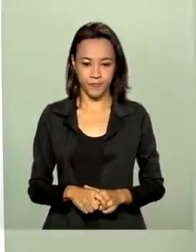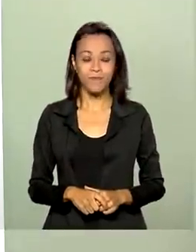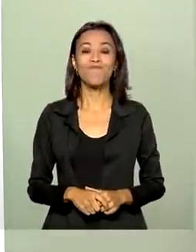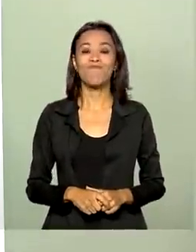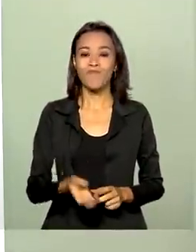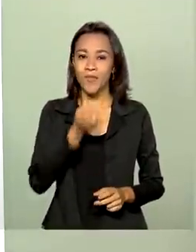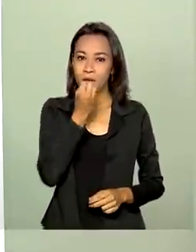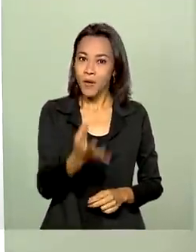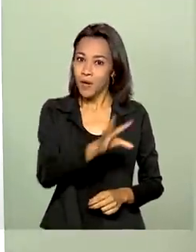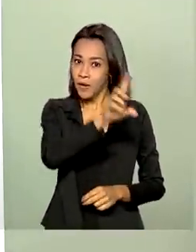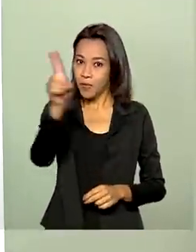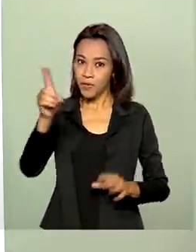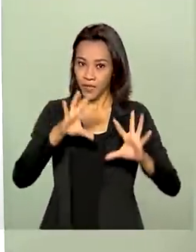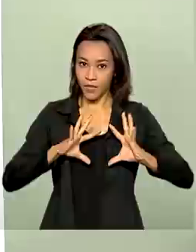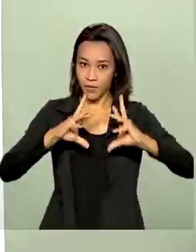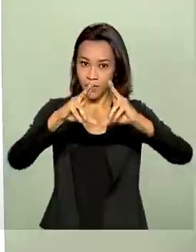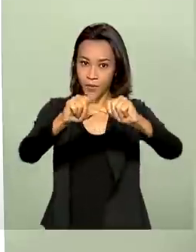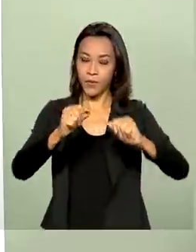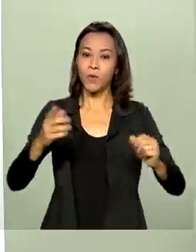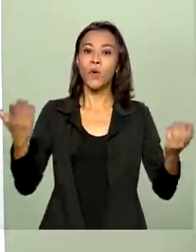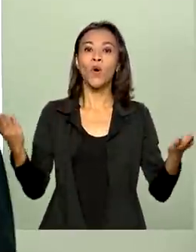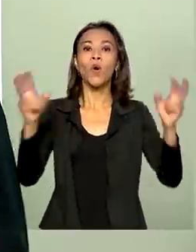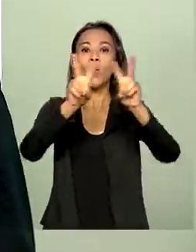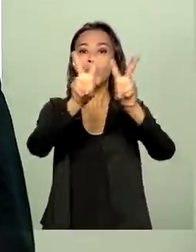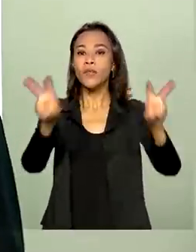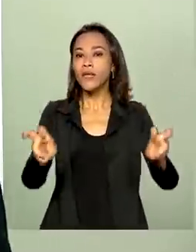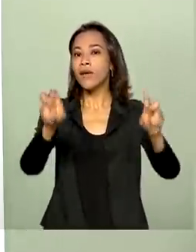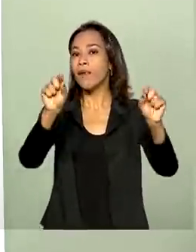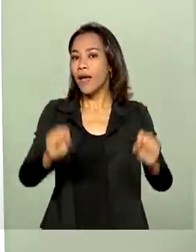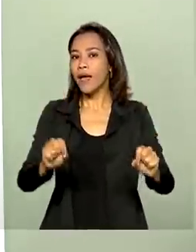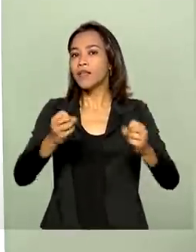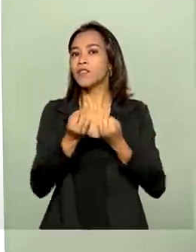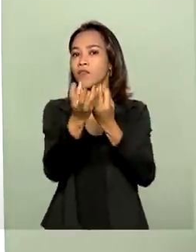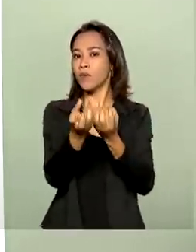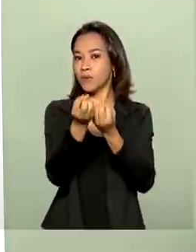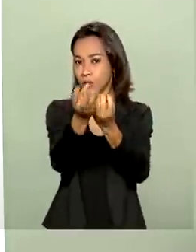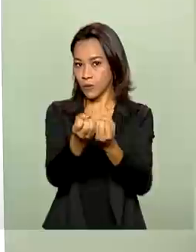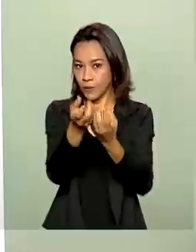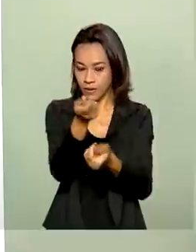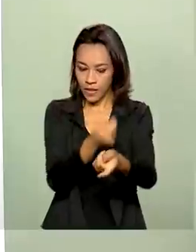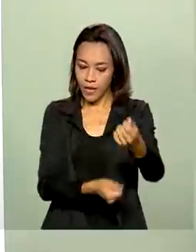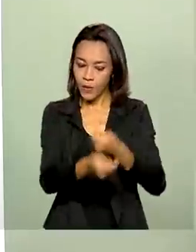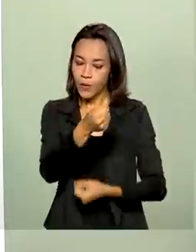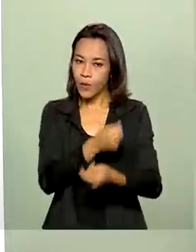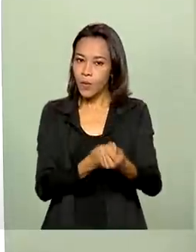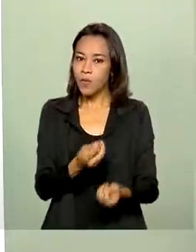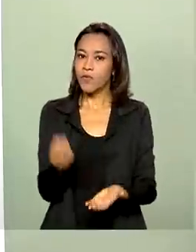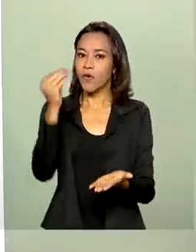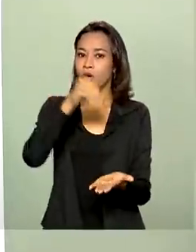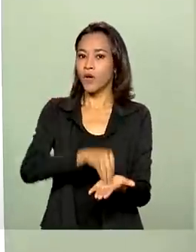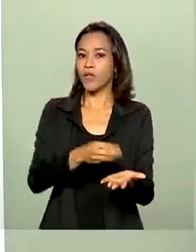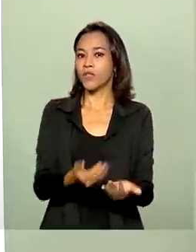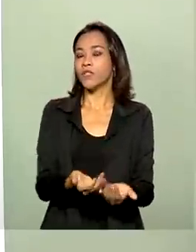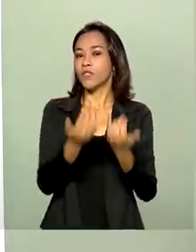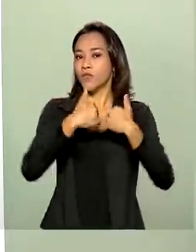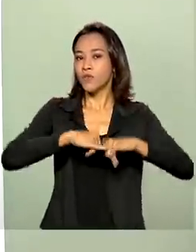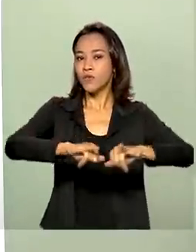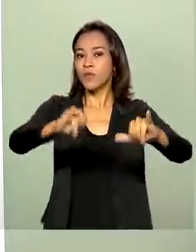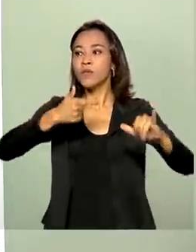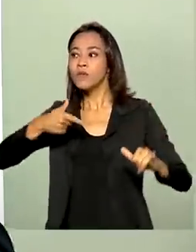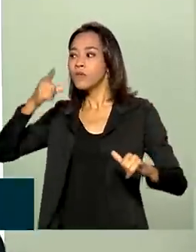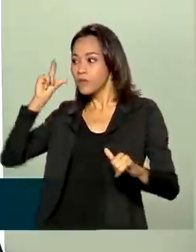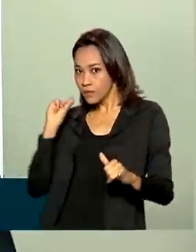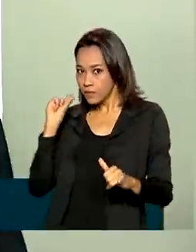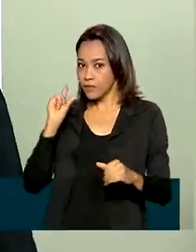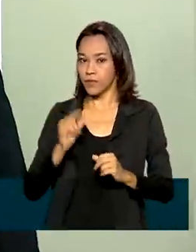Bom dia, bom dia a todos. O nosso tema de hoje são os indicadores econômicos que foram publicados ontem. O que nós temos até agora é